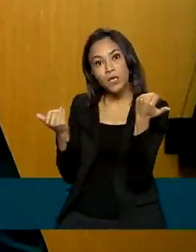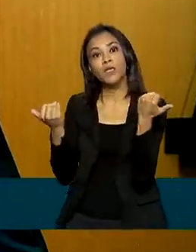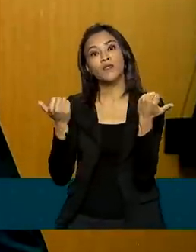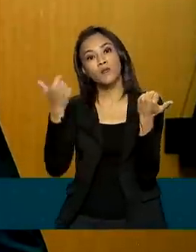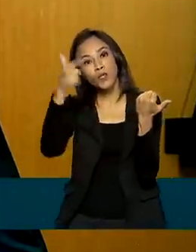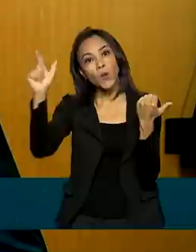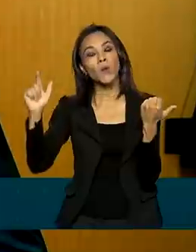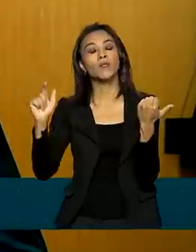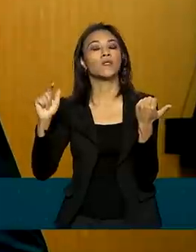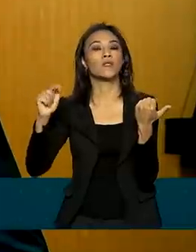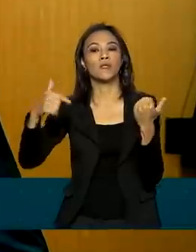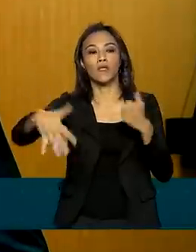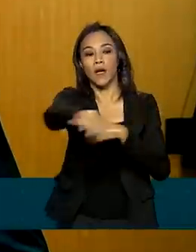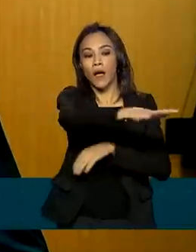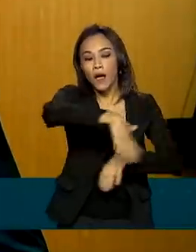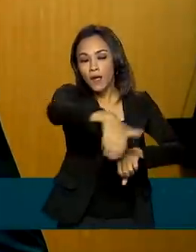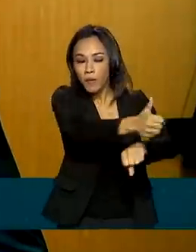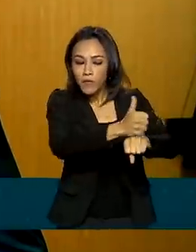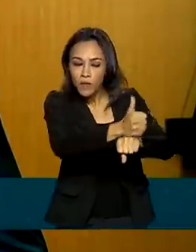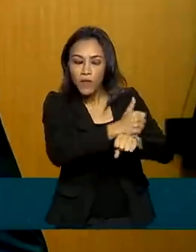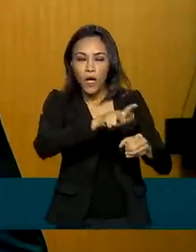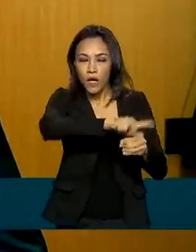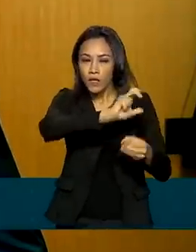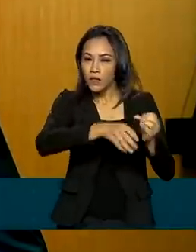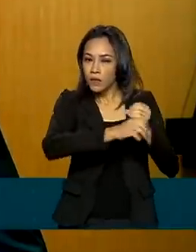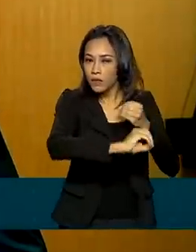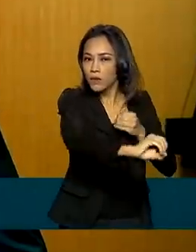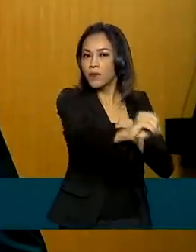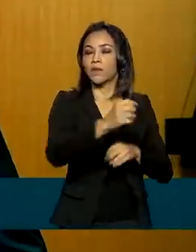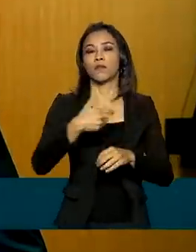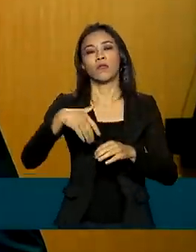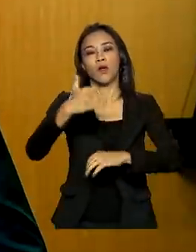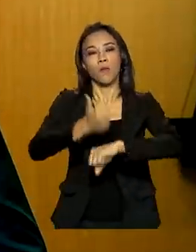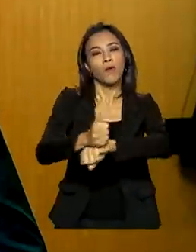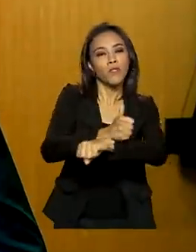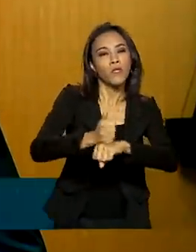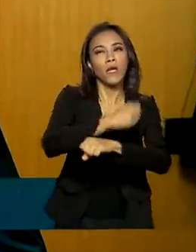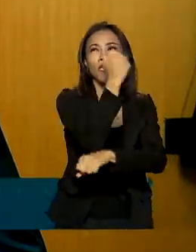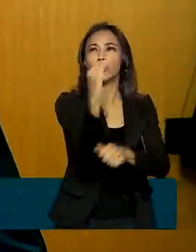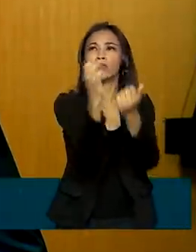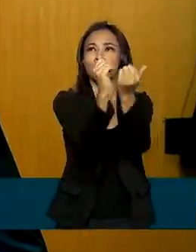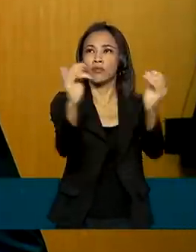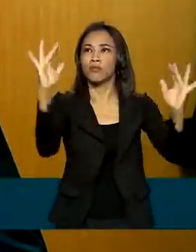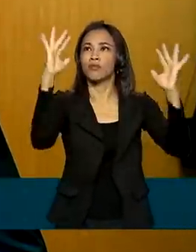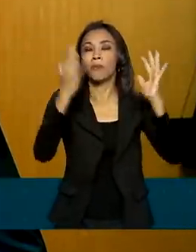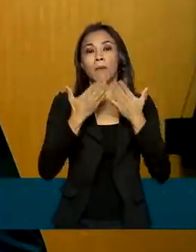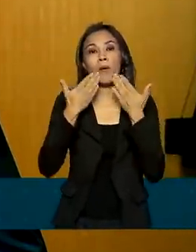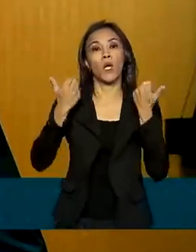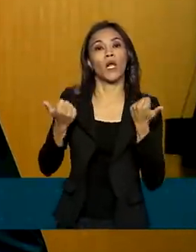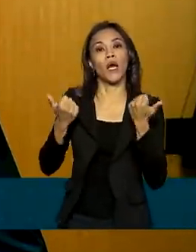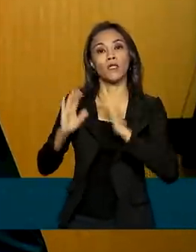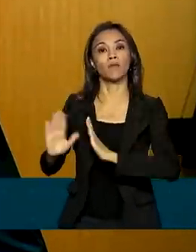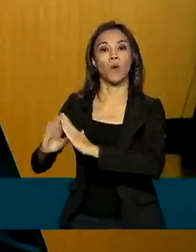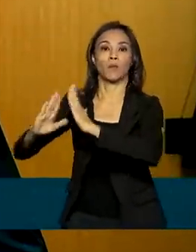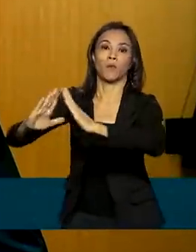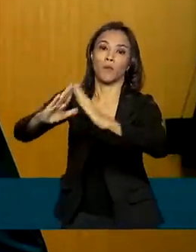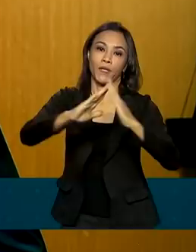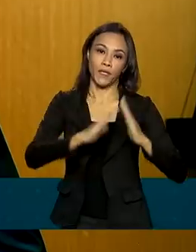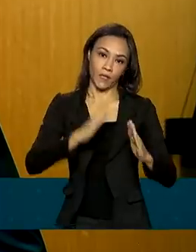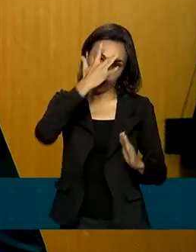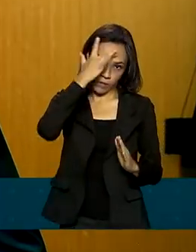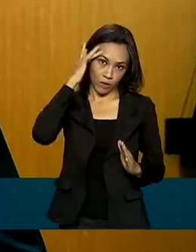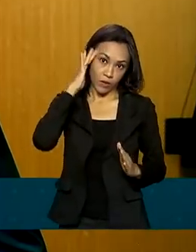áreas ambientais, áreas de saneamento, áreas que possam melhorar as moradias das pessoas, para que a gente consiga evitar que o